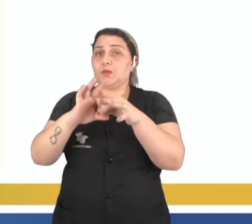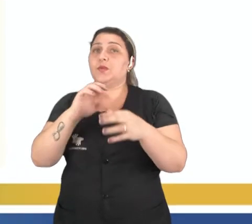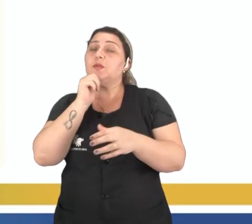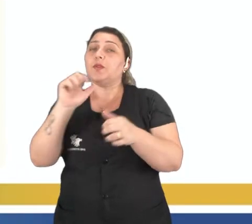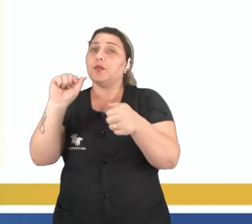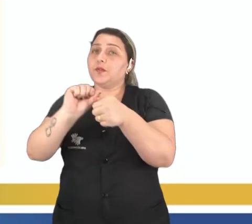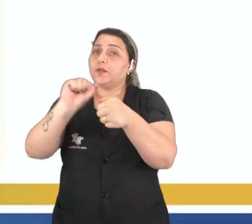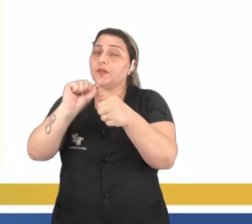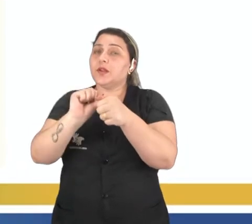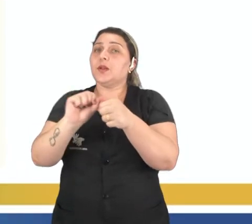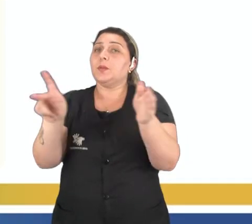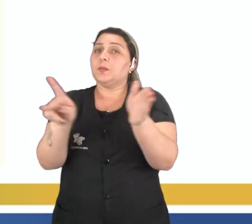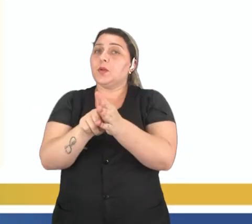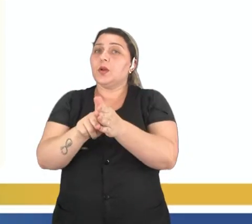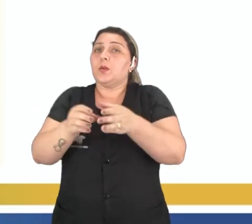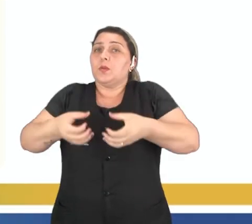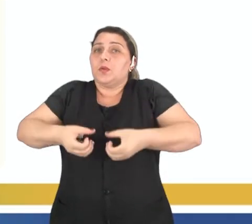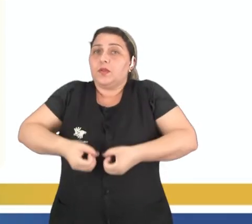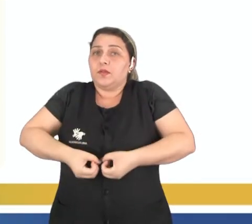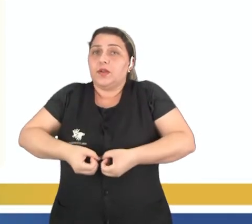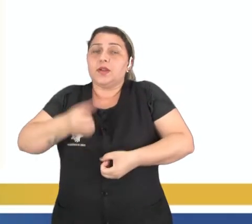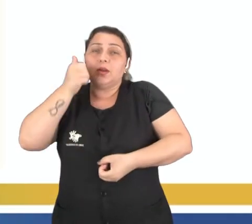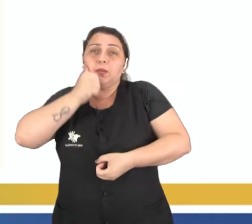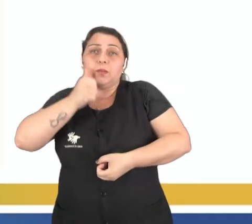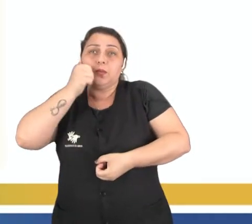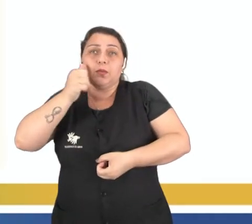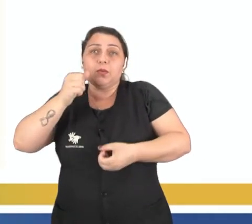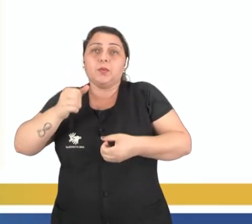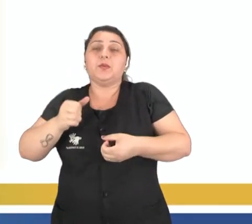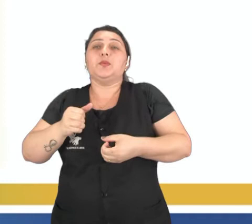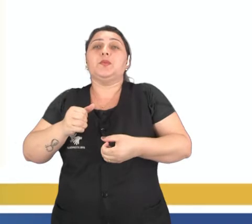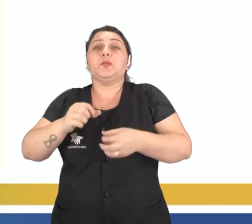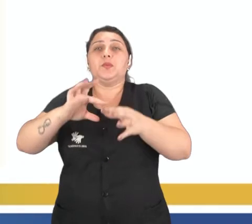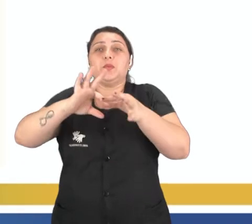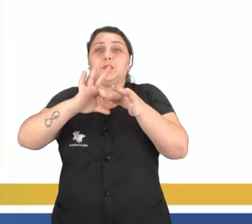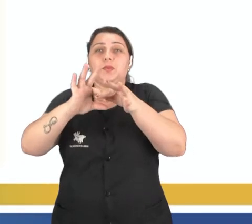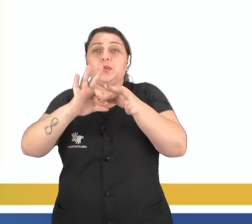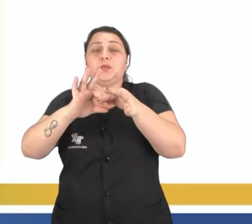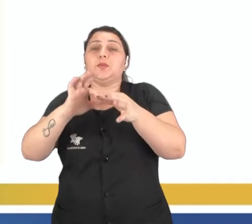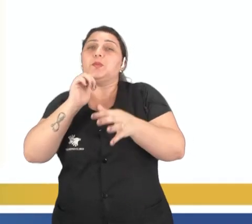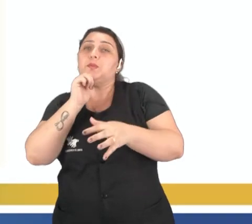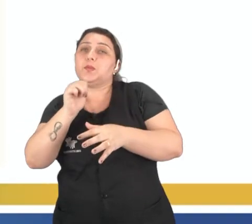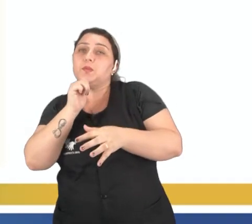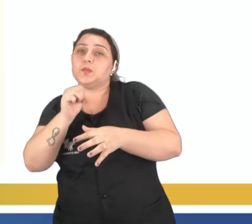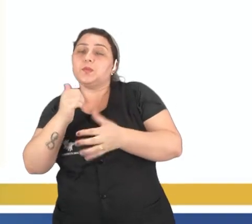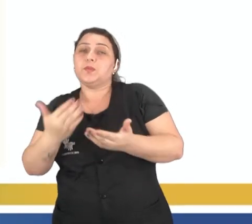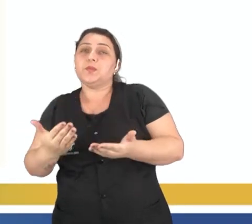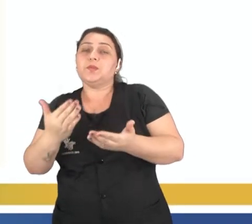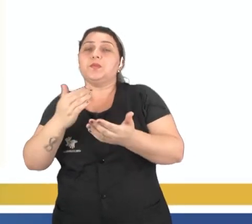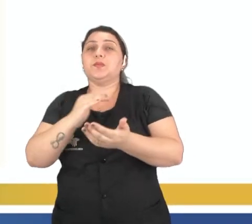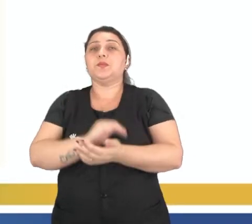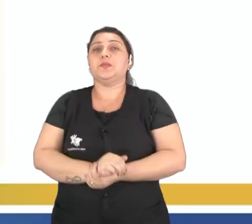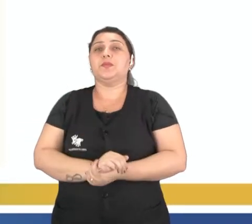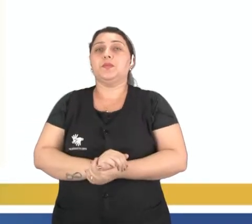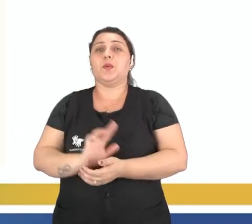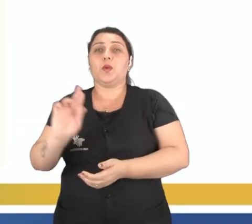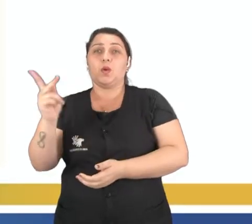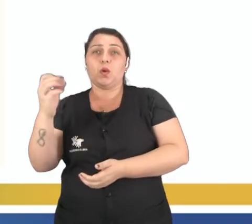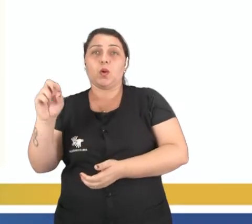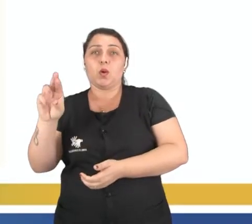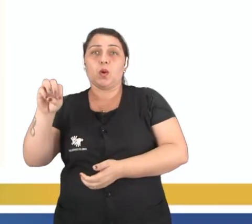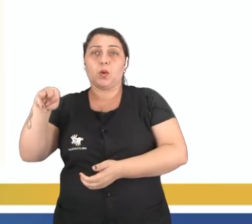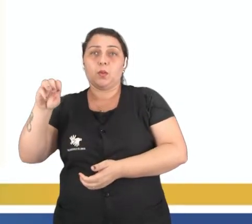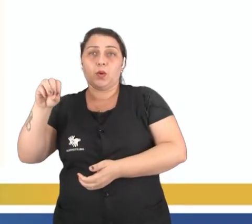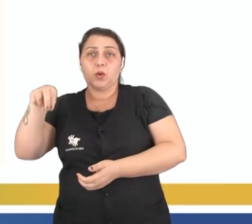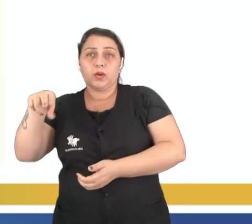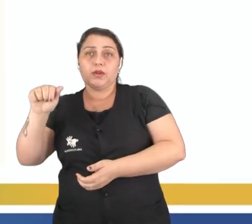produzidos ali no ovário da mulher ao longo do ciclo, é, o ciclo hormonal, do